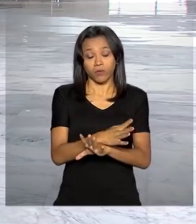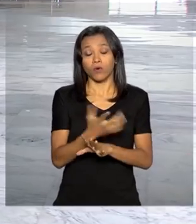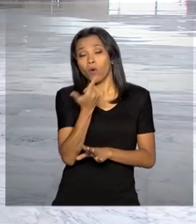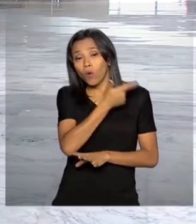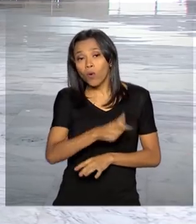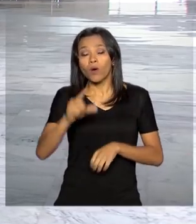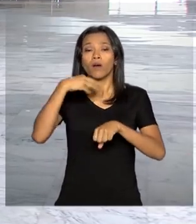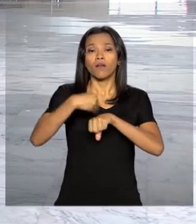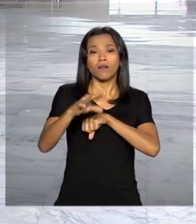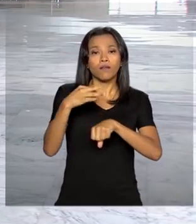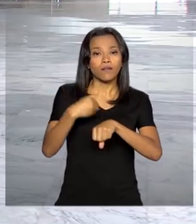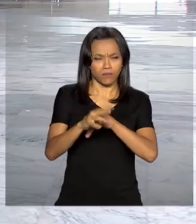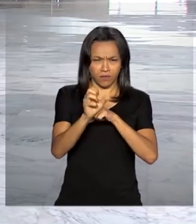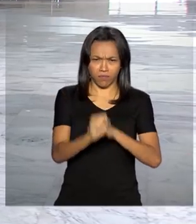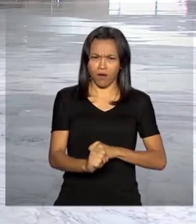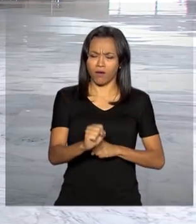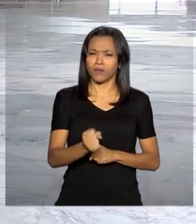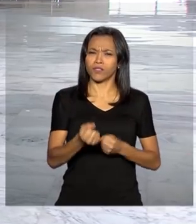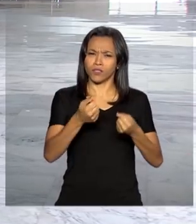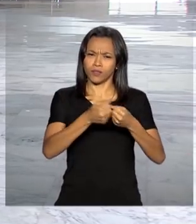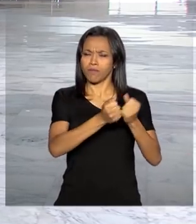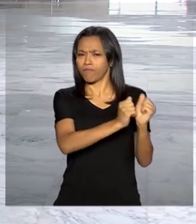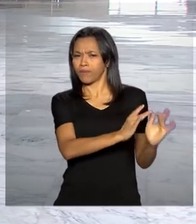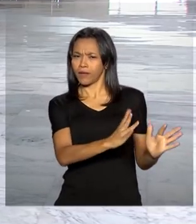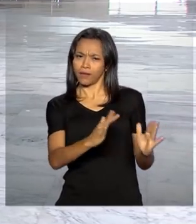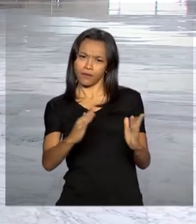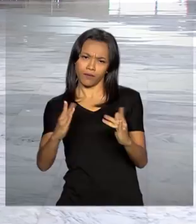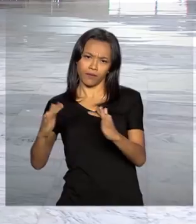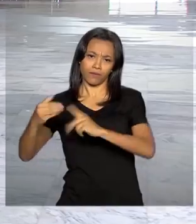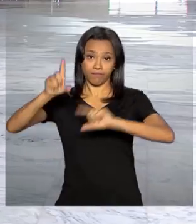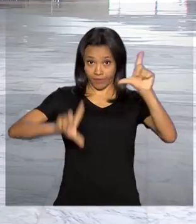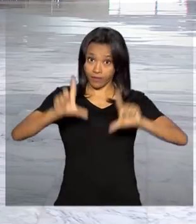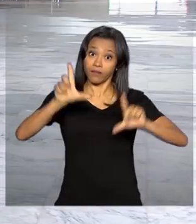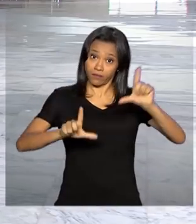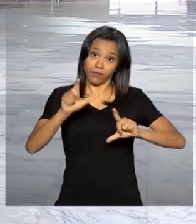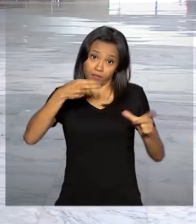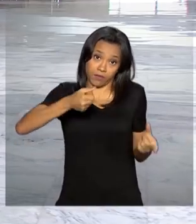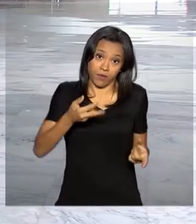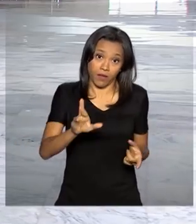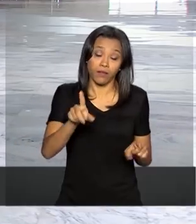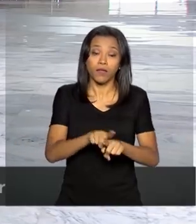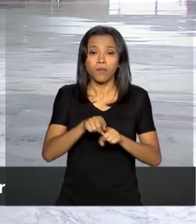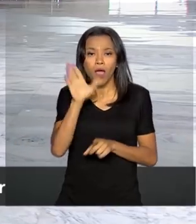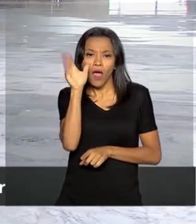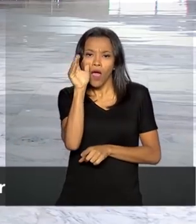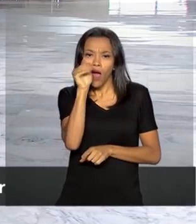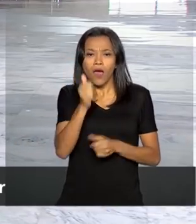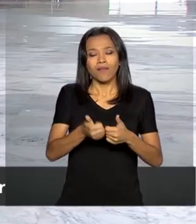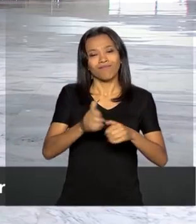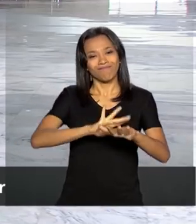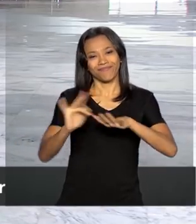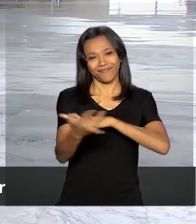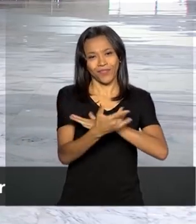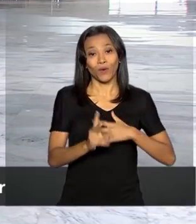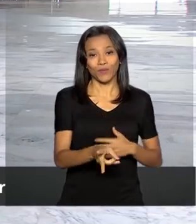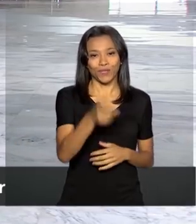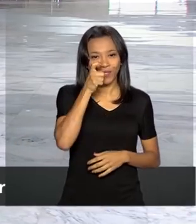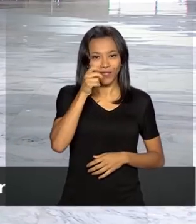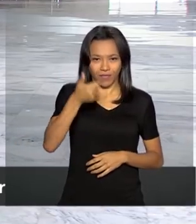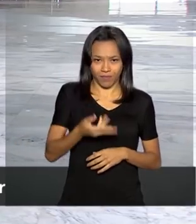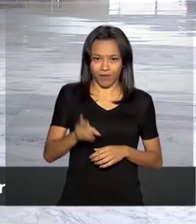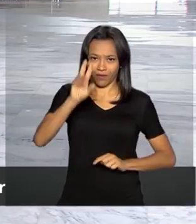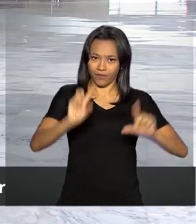Outras informações você pode acompanhar ao longo da nossa programação e também pelas nossas redes sociais. Continue na